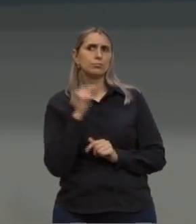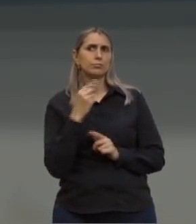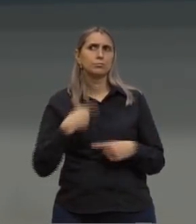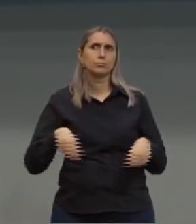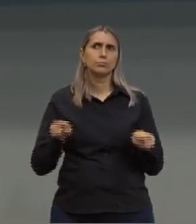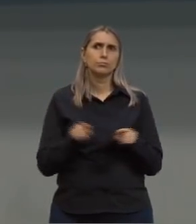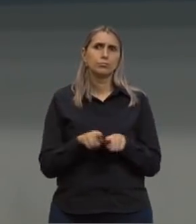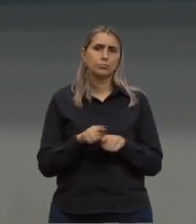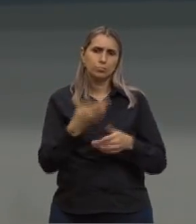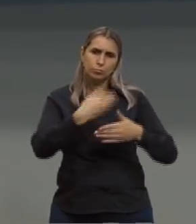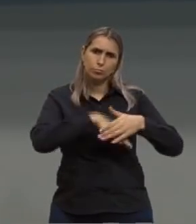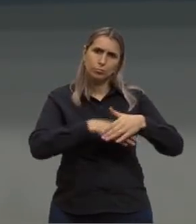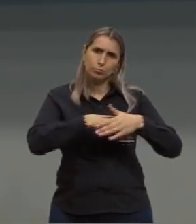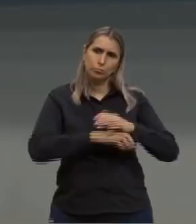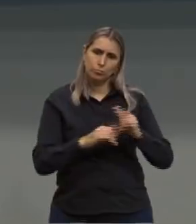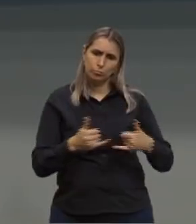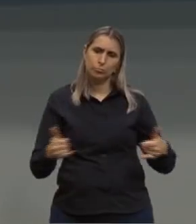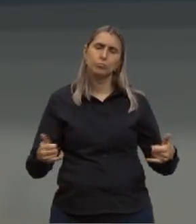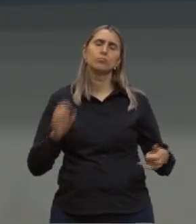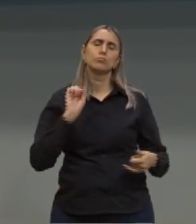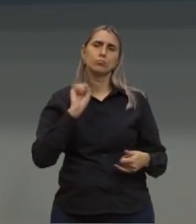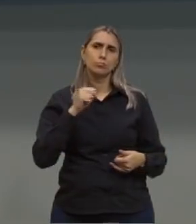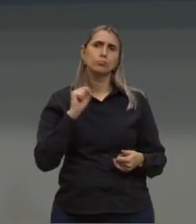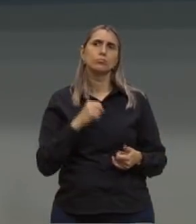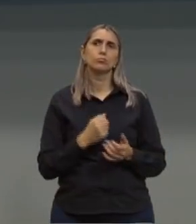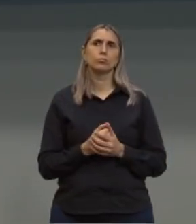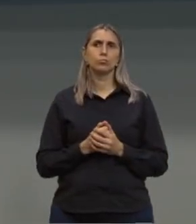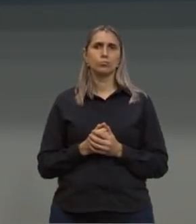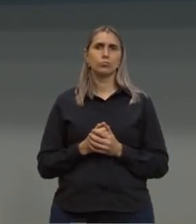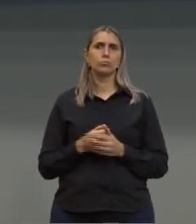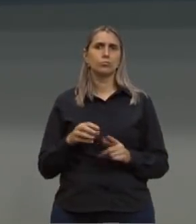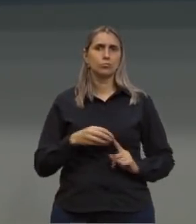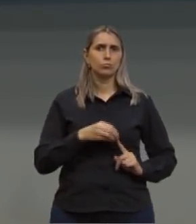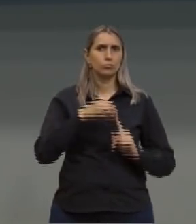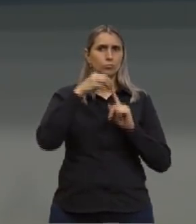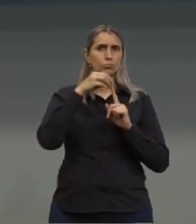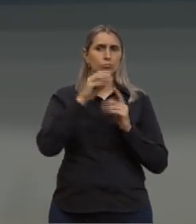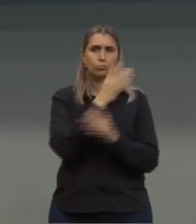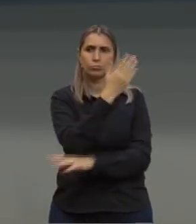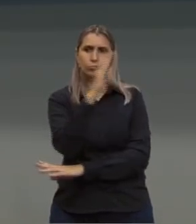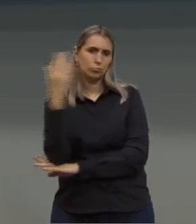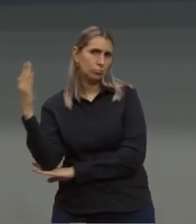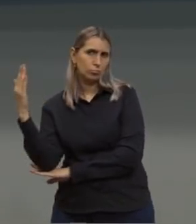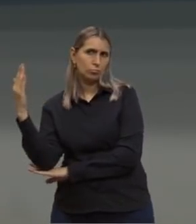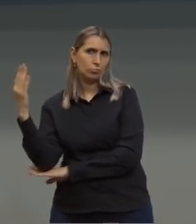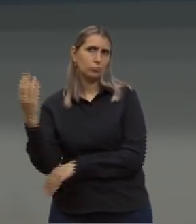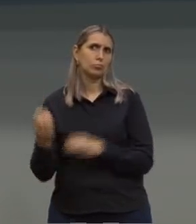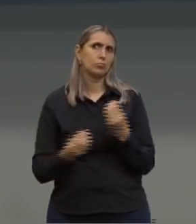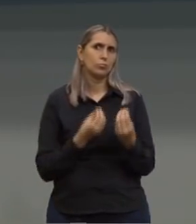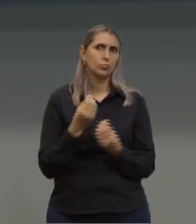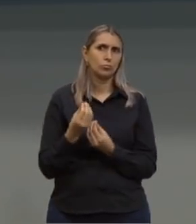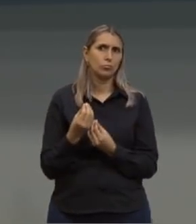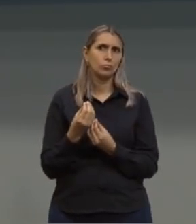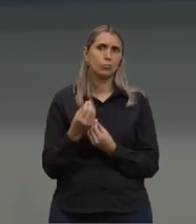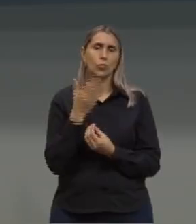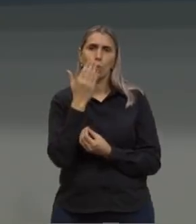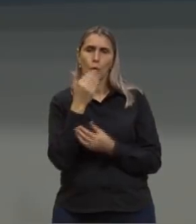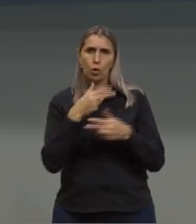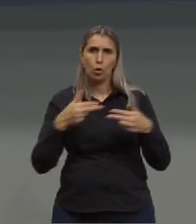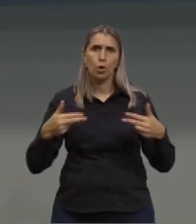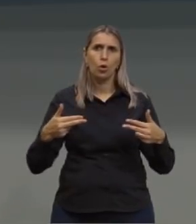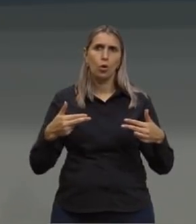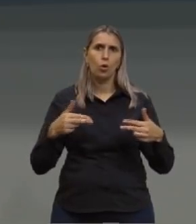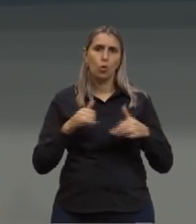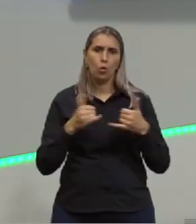são reserva energética, aí sim, principalmente nas plantas com o estoque de amido e